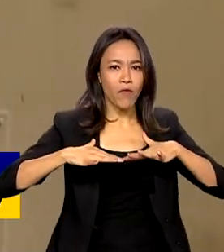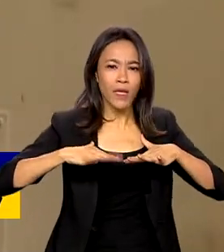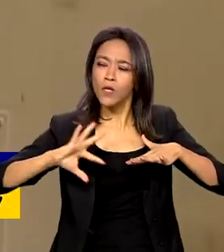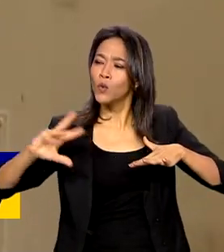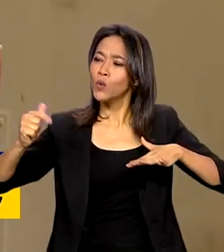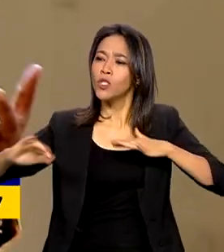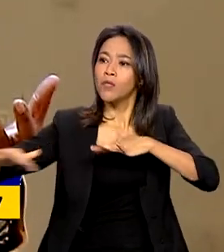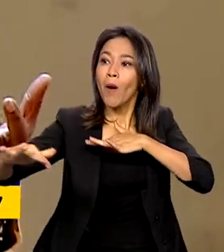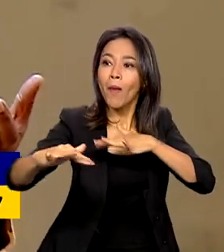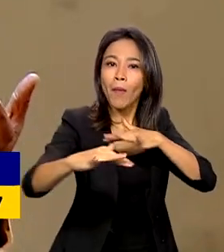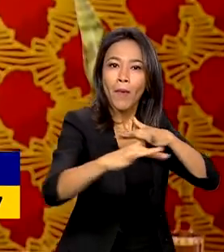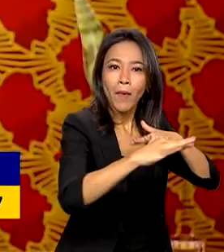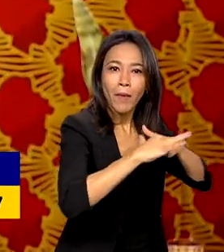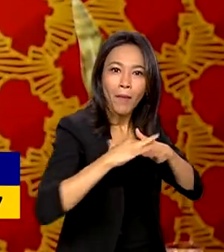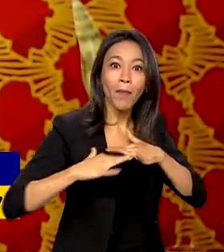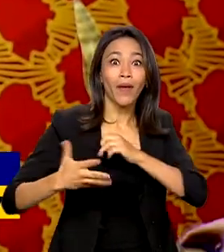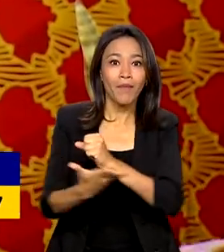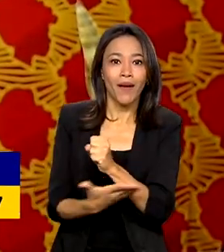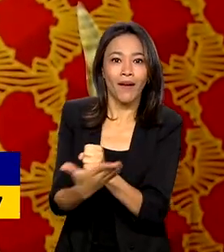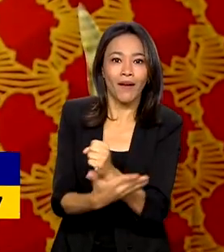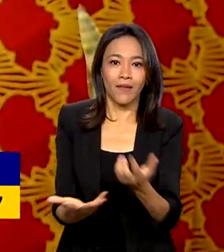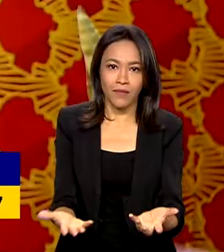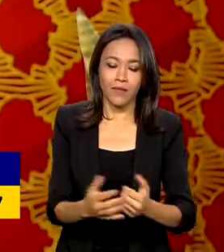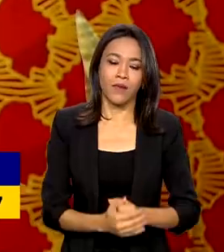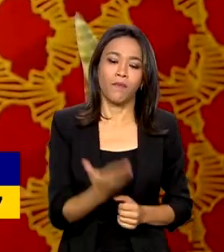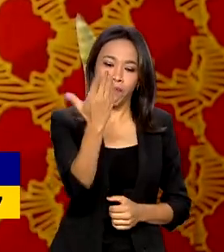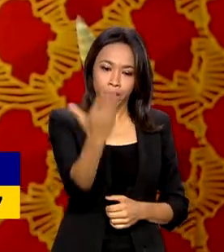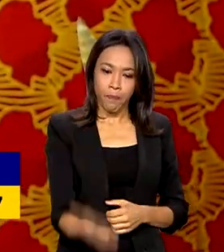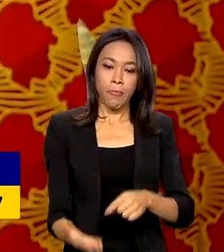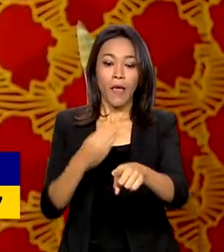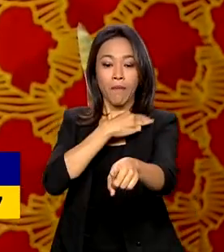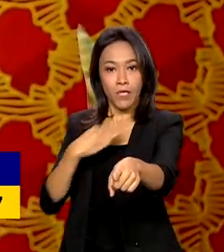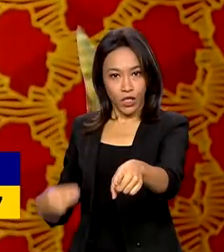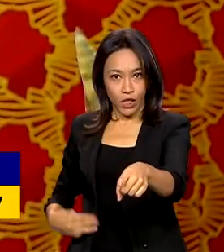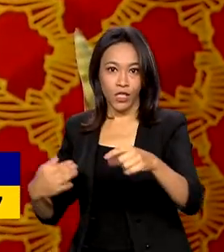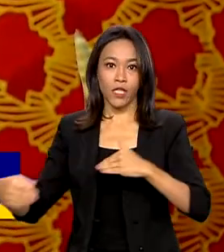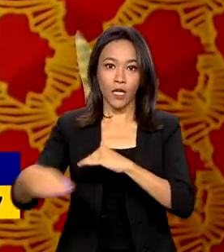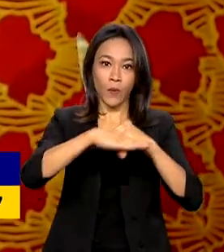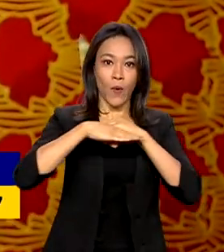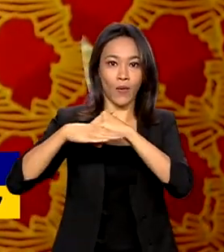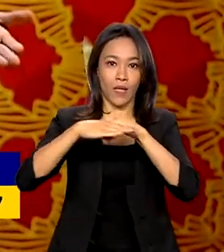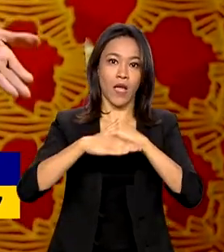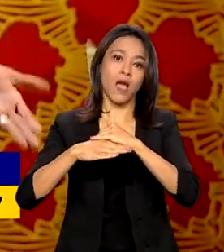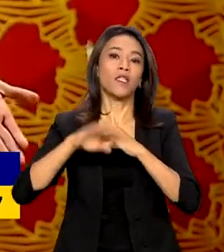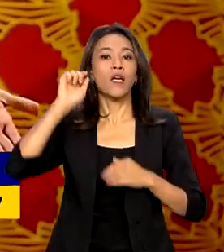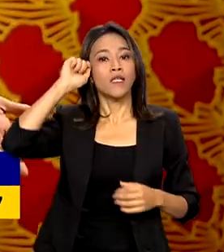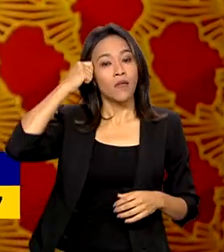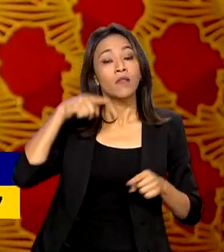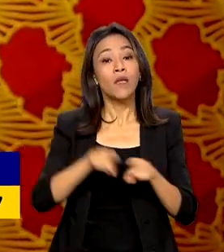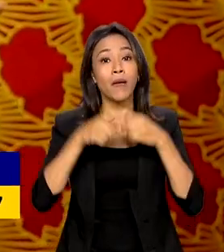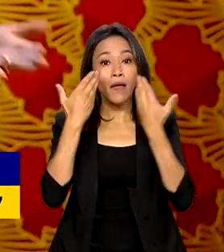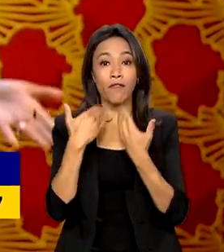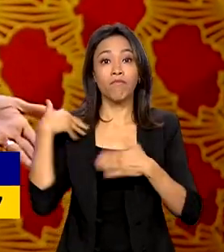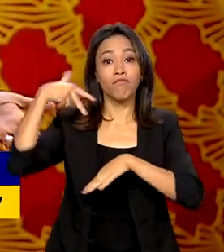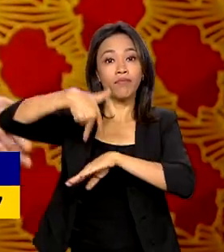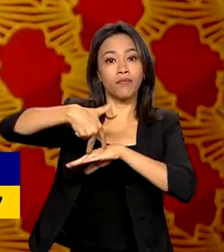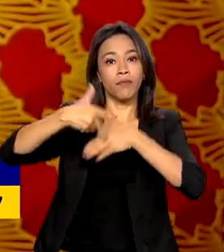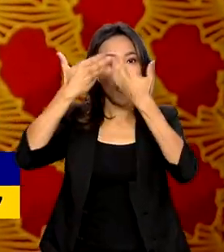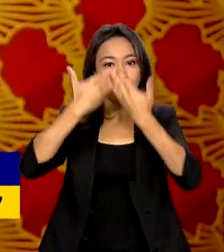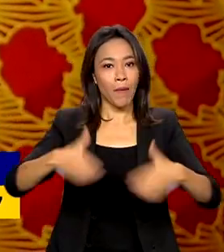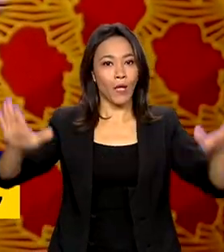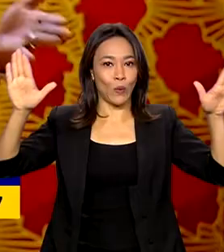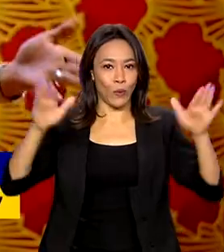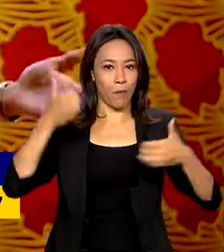porque é a base que se movimenta. A ministra da Igualdade Racial, Aniele Franco, também falou na abertura do festival e